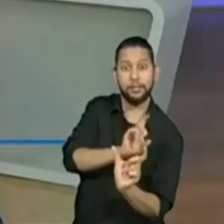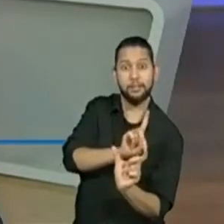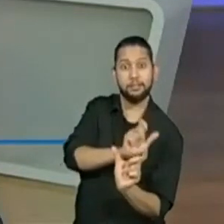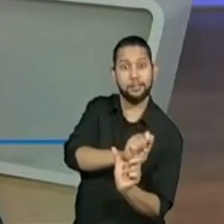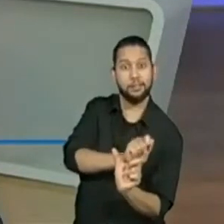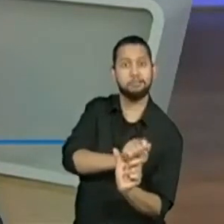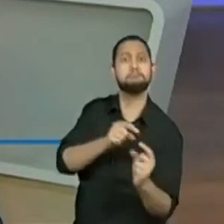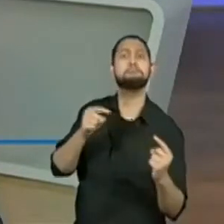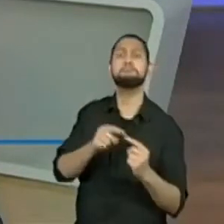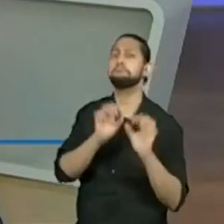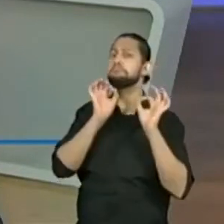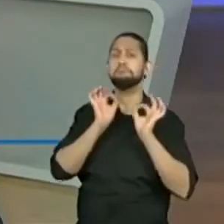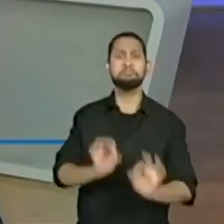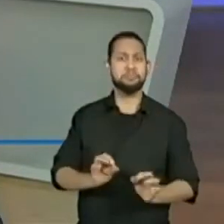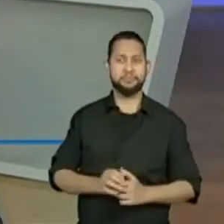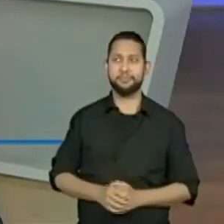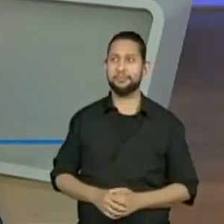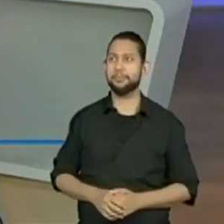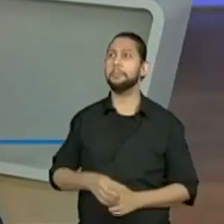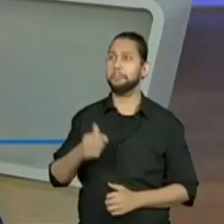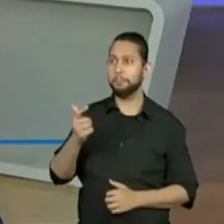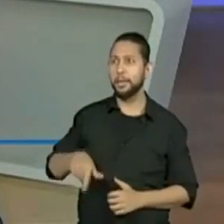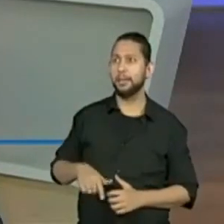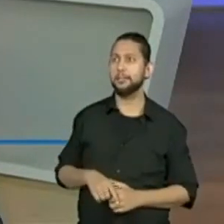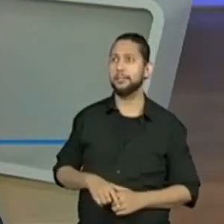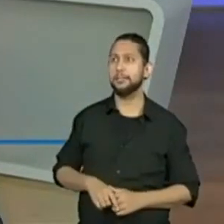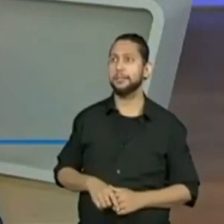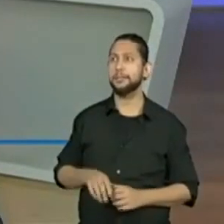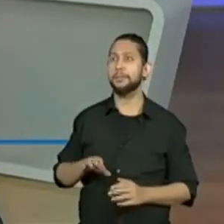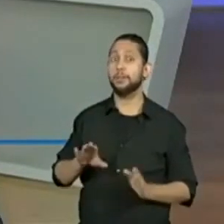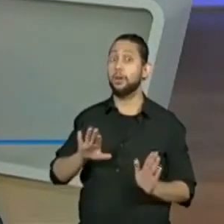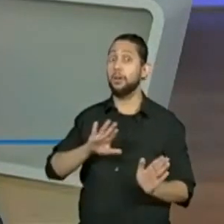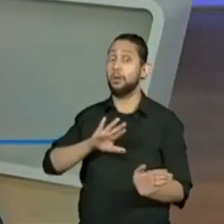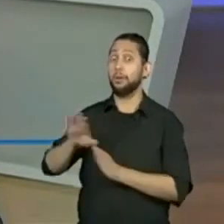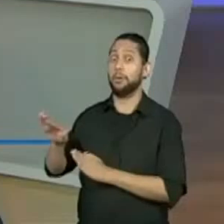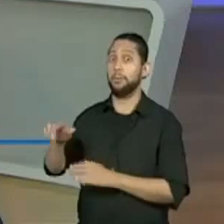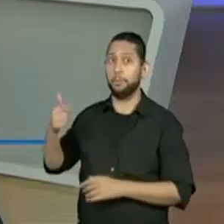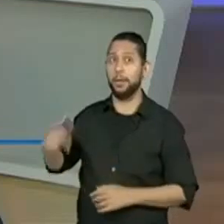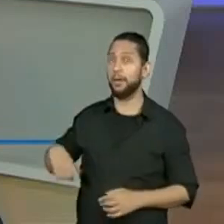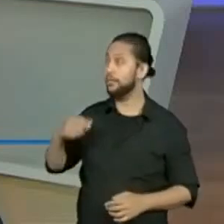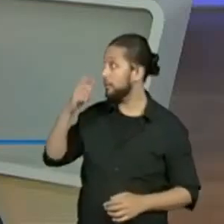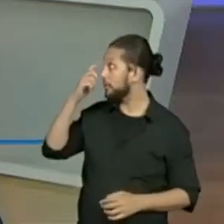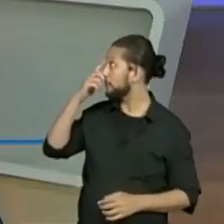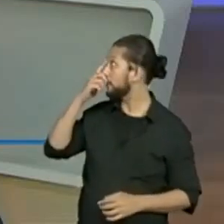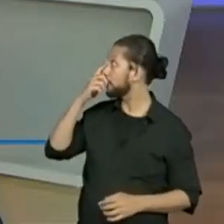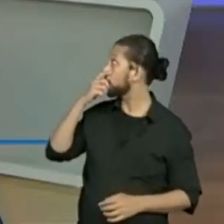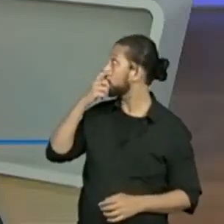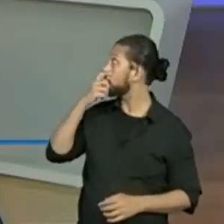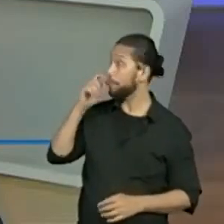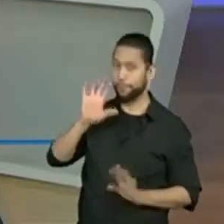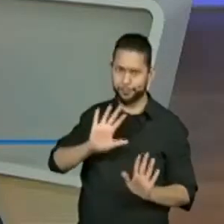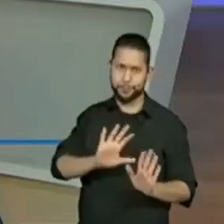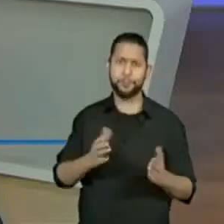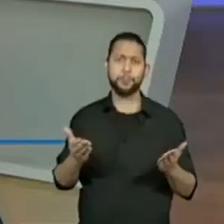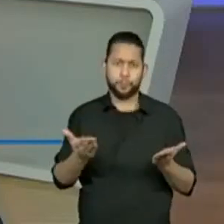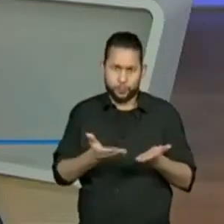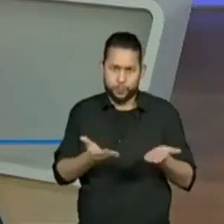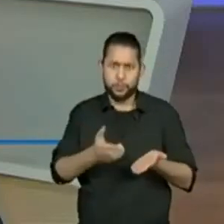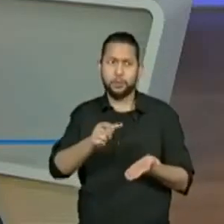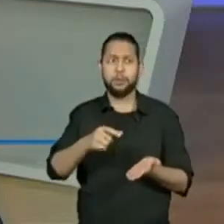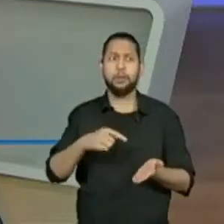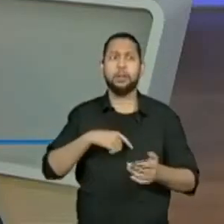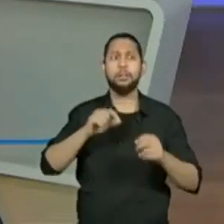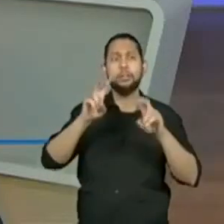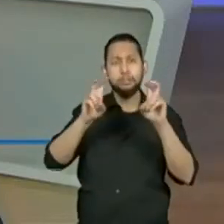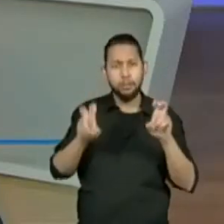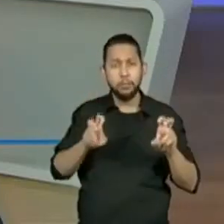poema. Vamos mais um pouquinho adiante. Agora, tem o seguinte. Nós vamos entrar num assunto